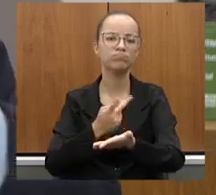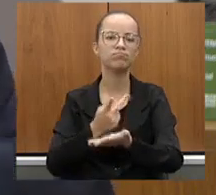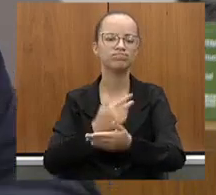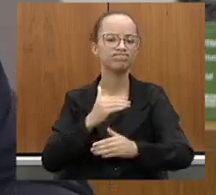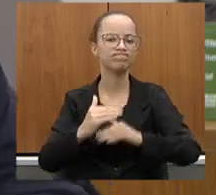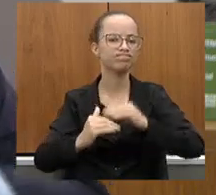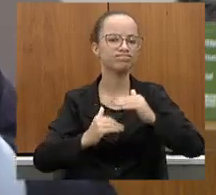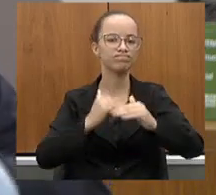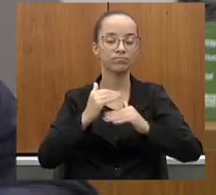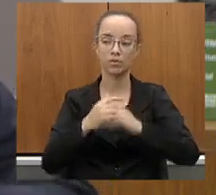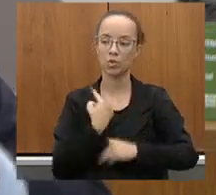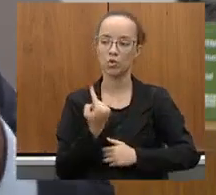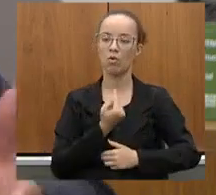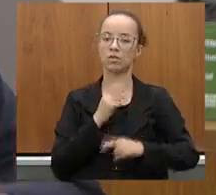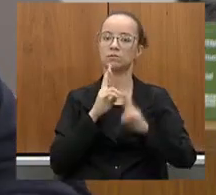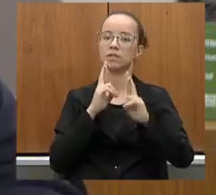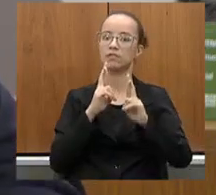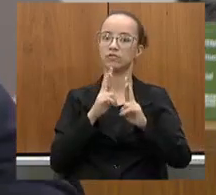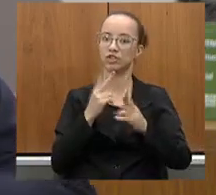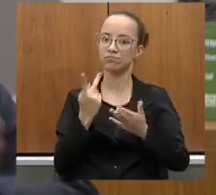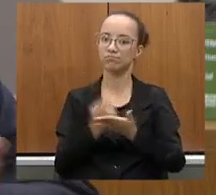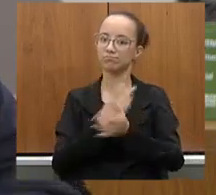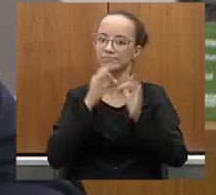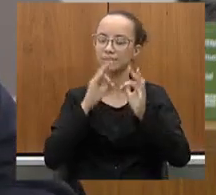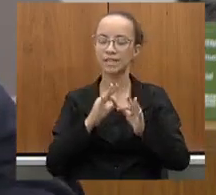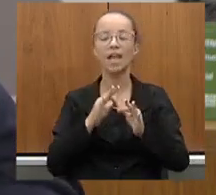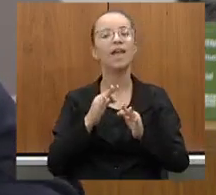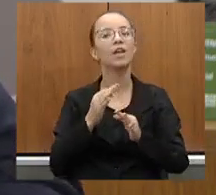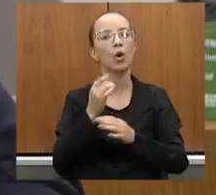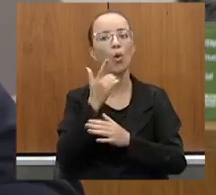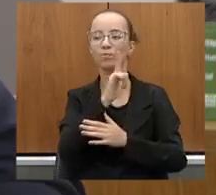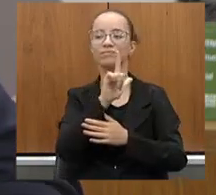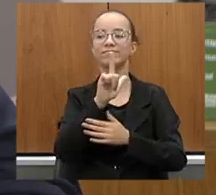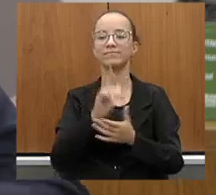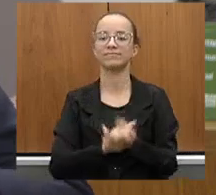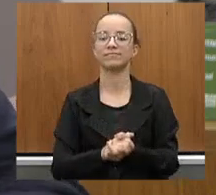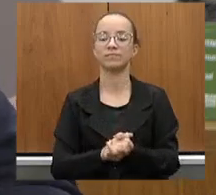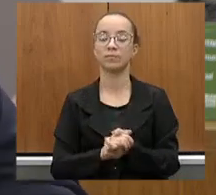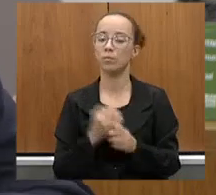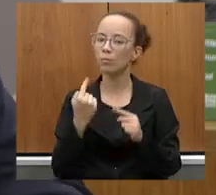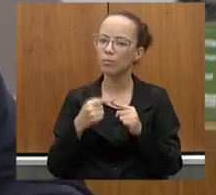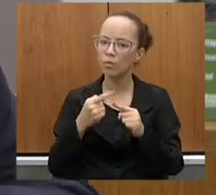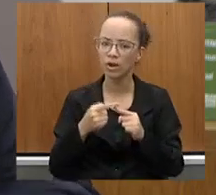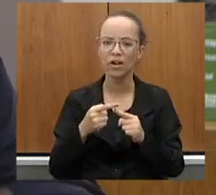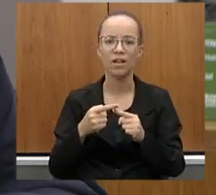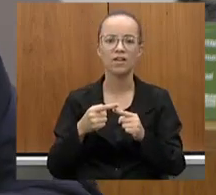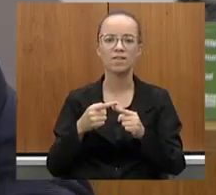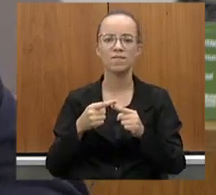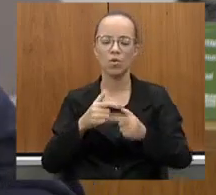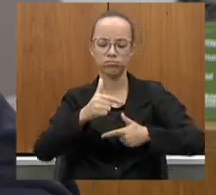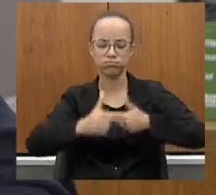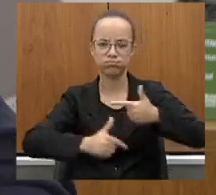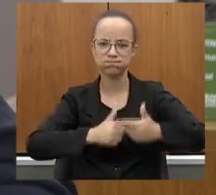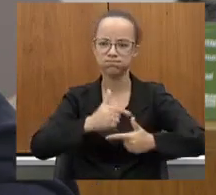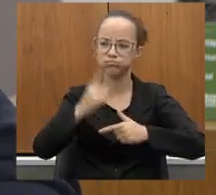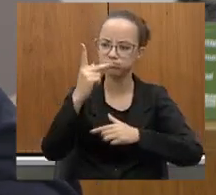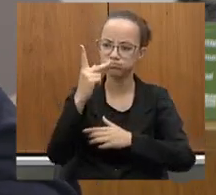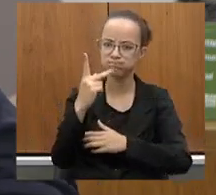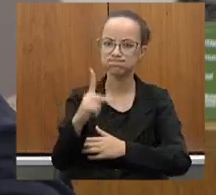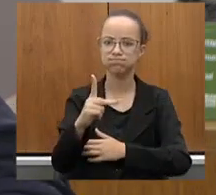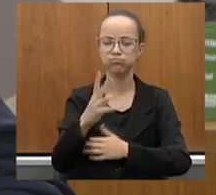na expectativa que pudesse dar certo. E deu, porque foi realmente feito com muita seriedade.